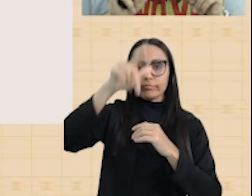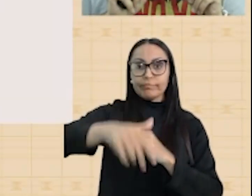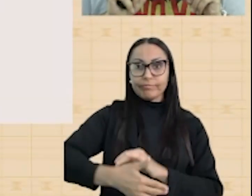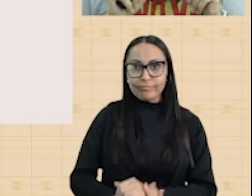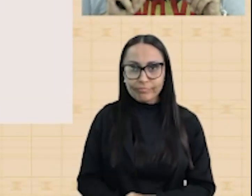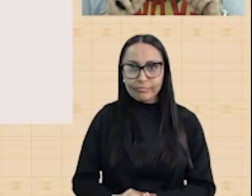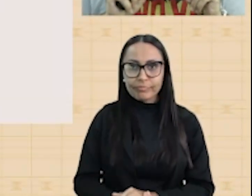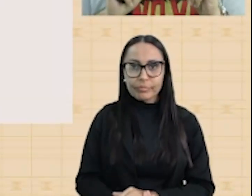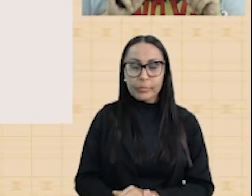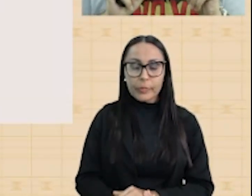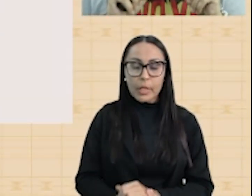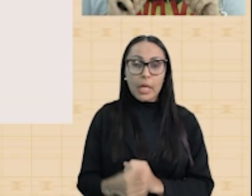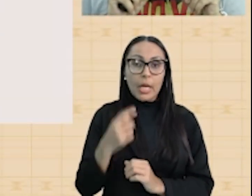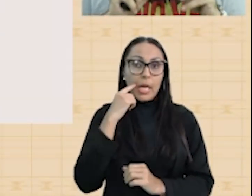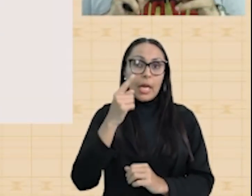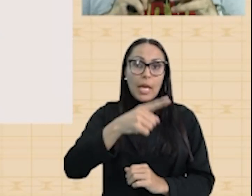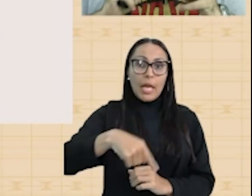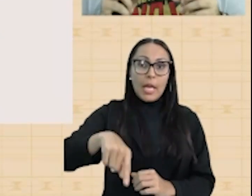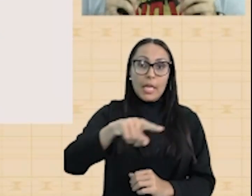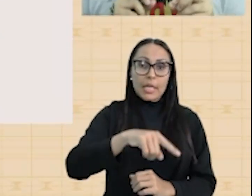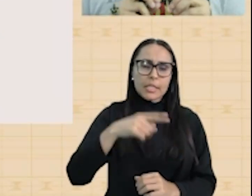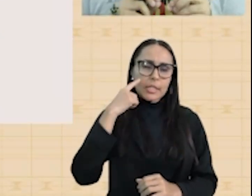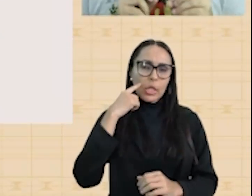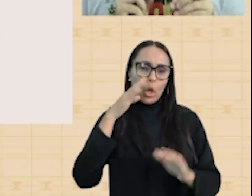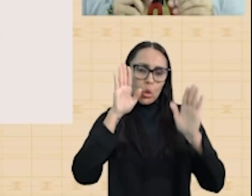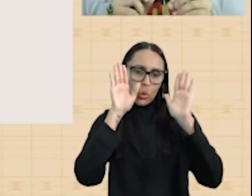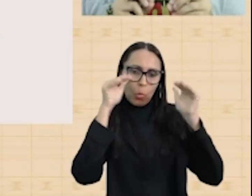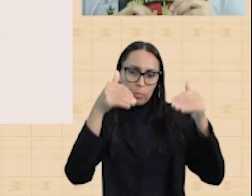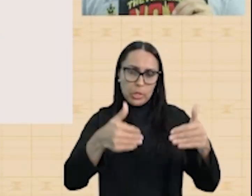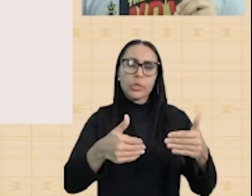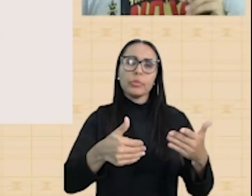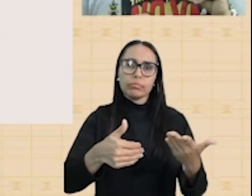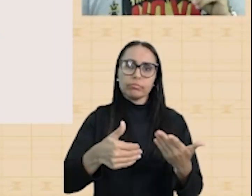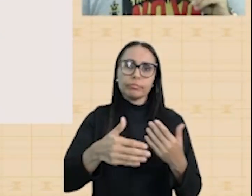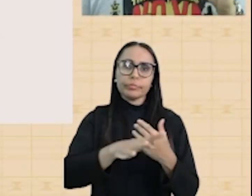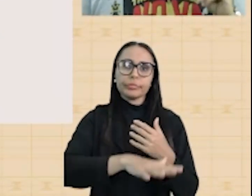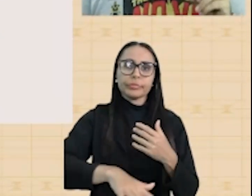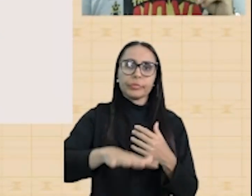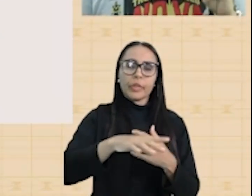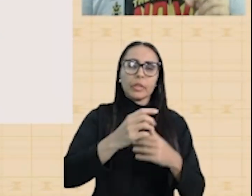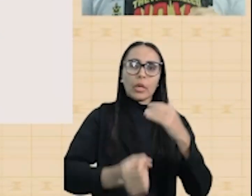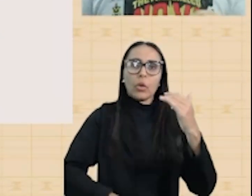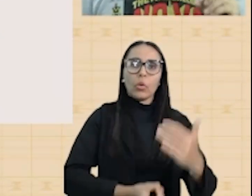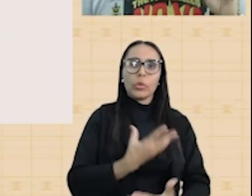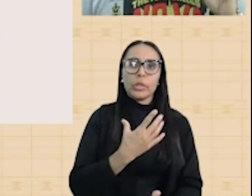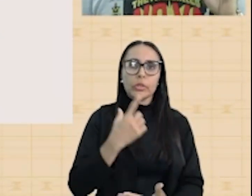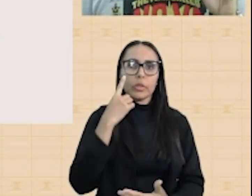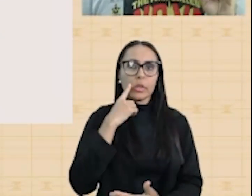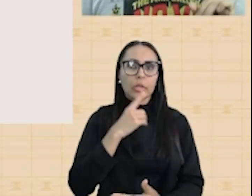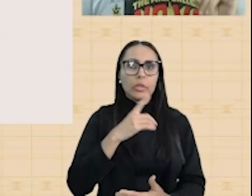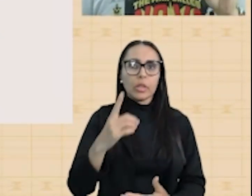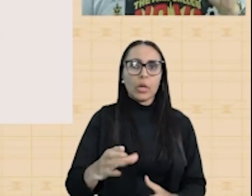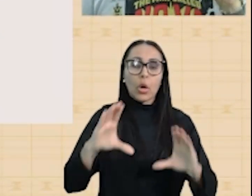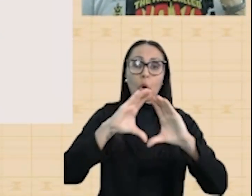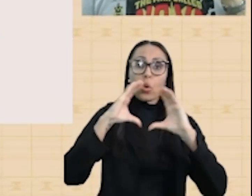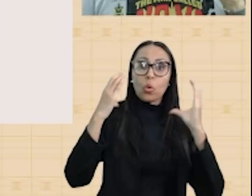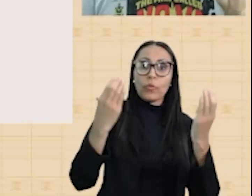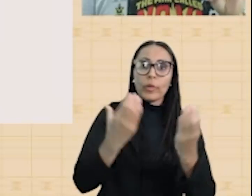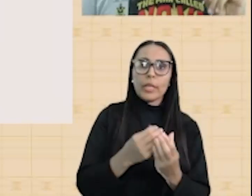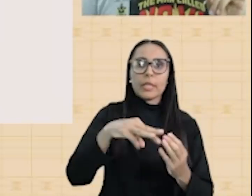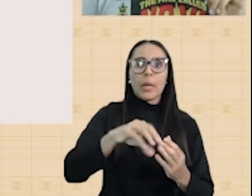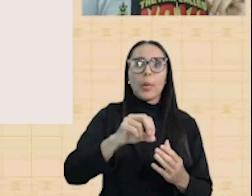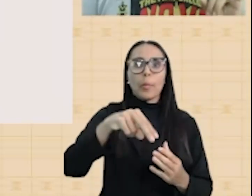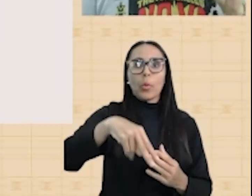Esta invasão dos Sudetos, esse domínio sobre a região dos Sudetos, vai dar origem à chamada Conferência de